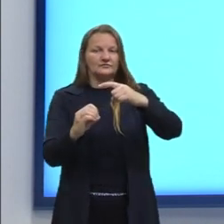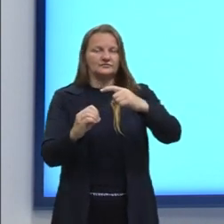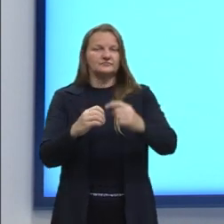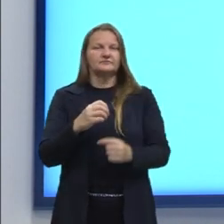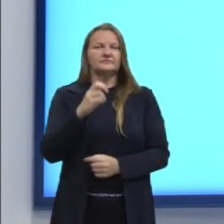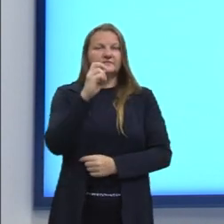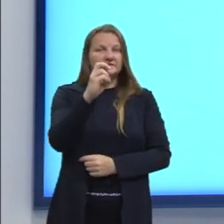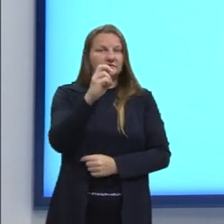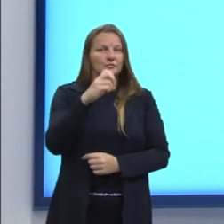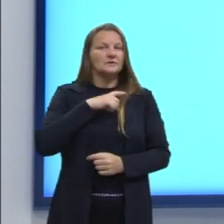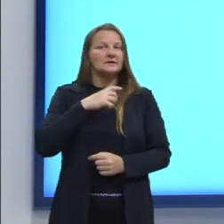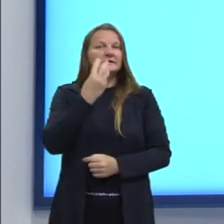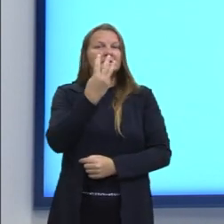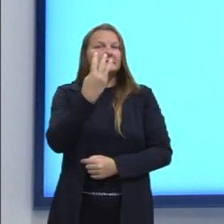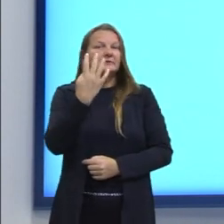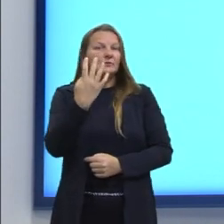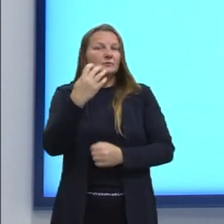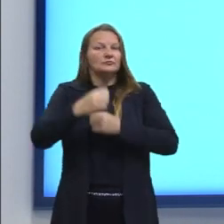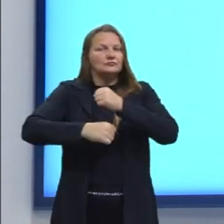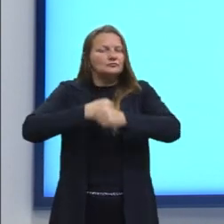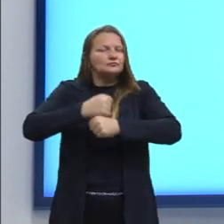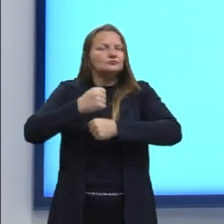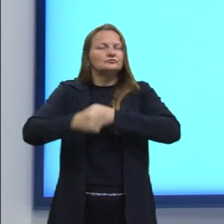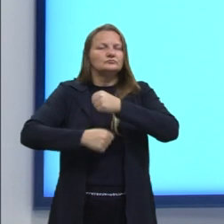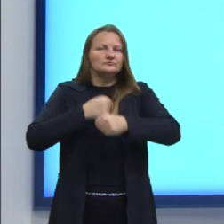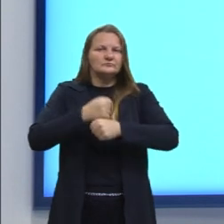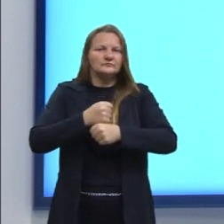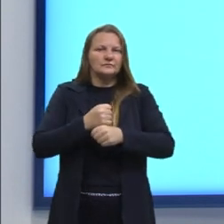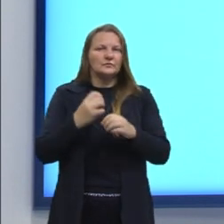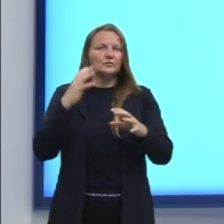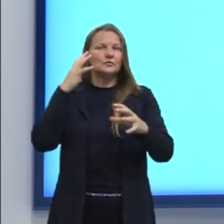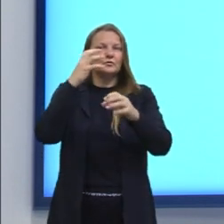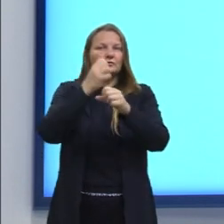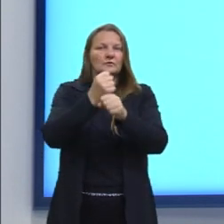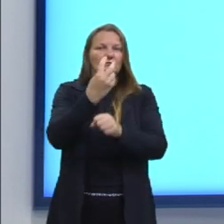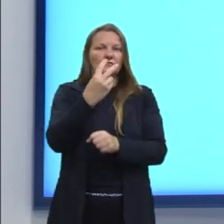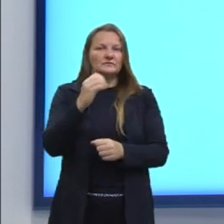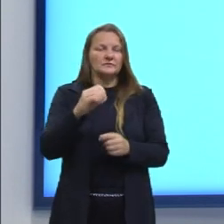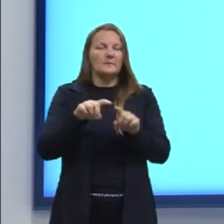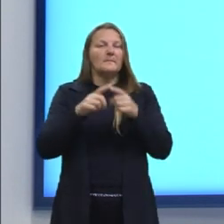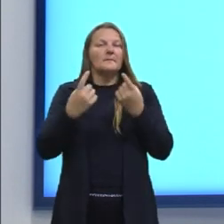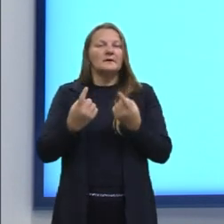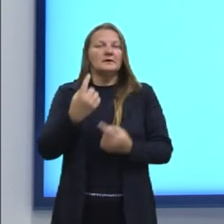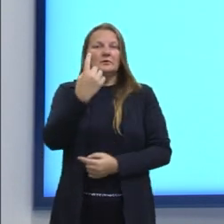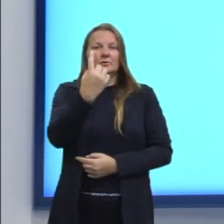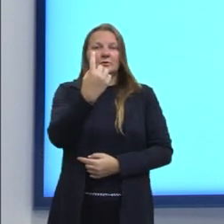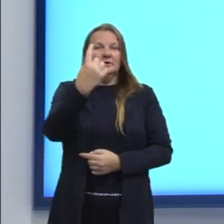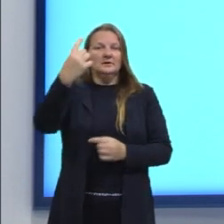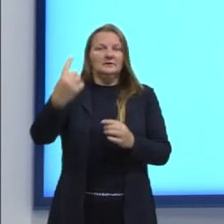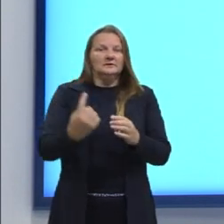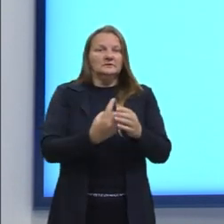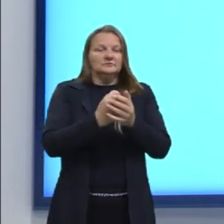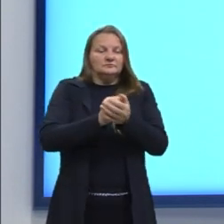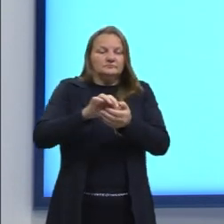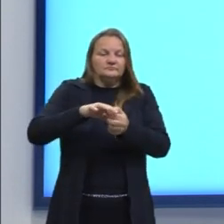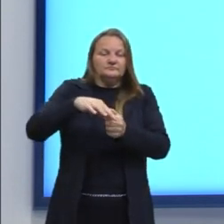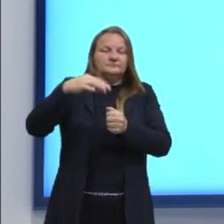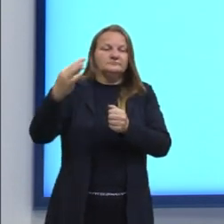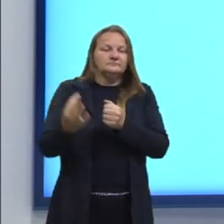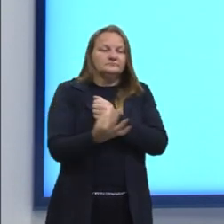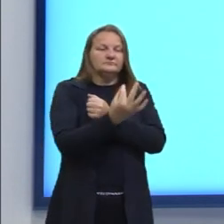anos de serviço, de um total de 20 funcionários. Mas, um deles já foi sorteado.